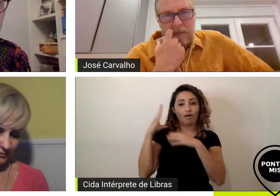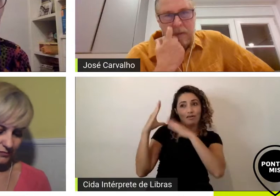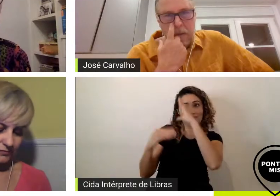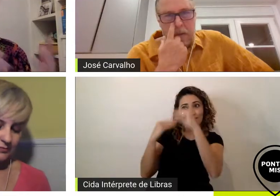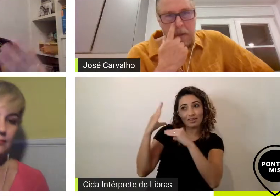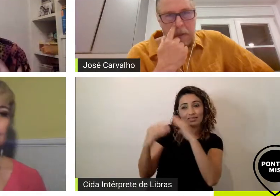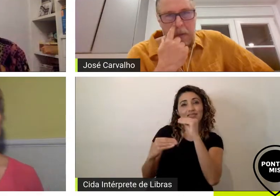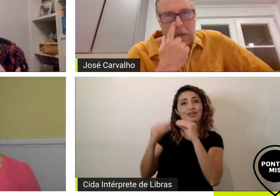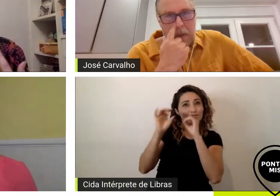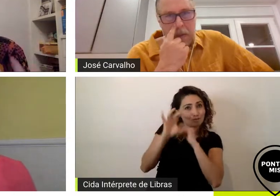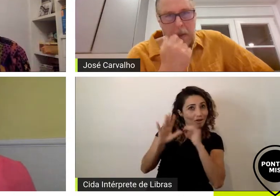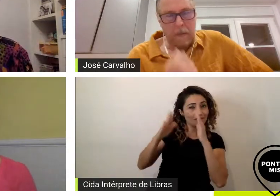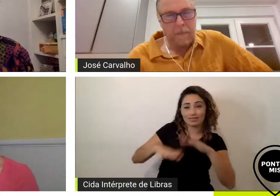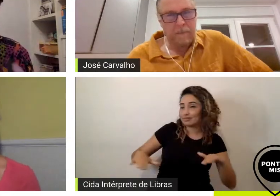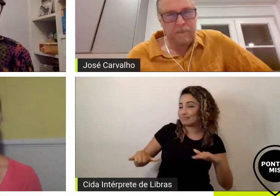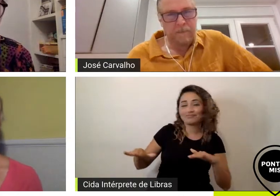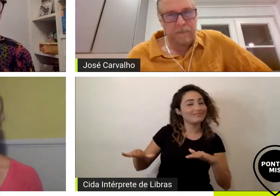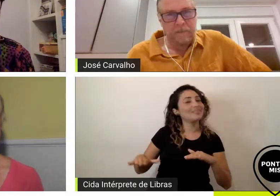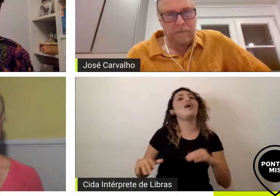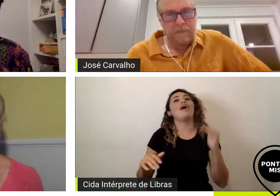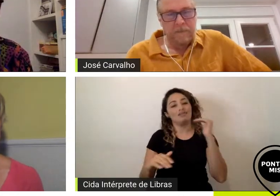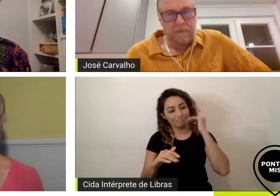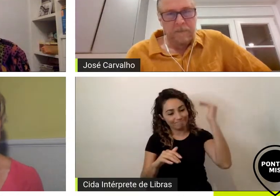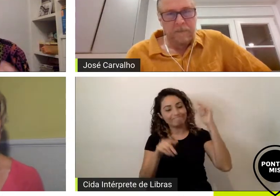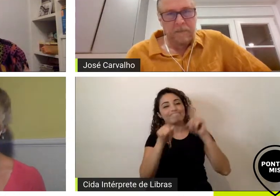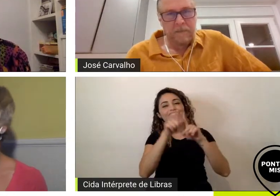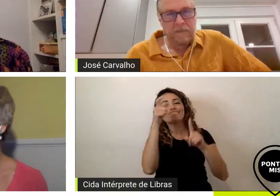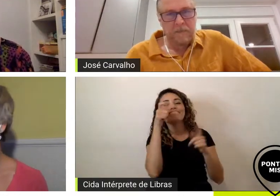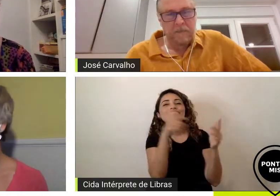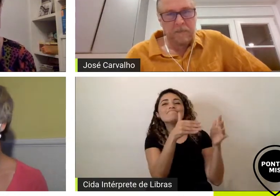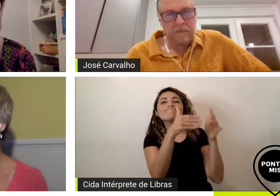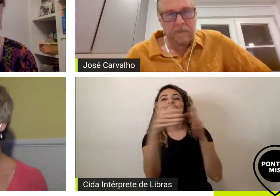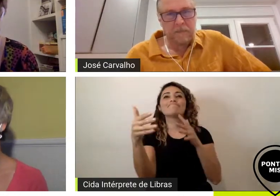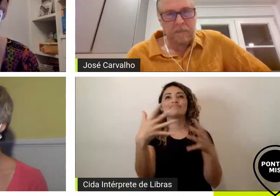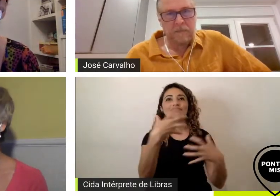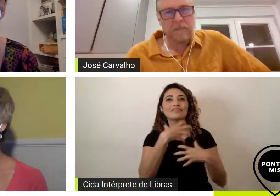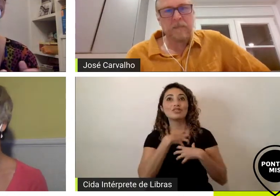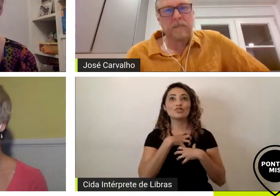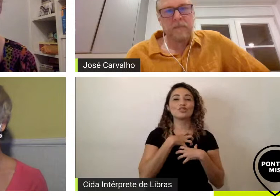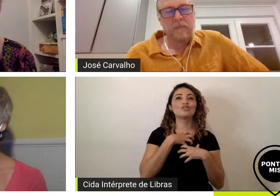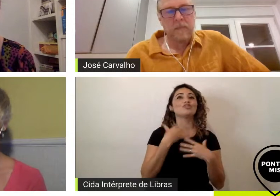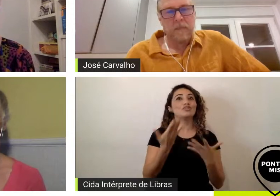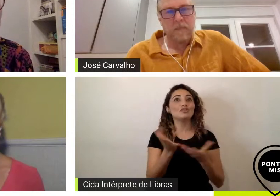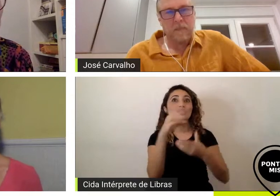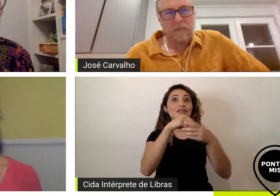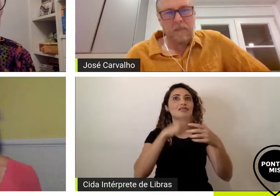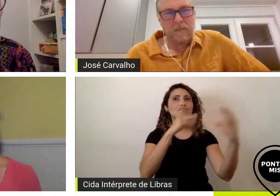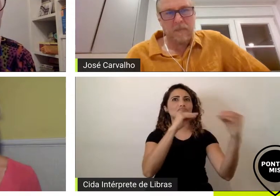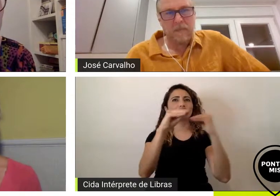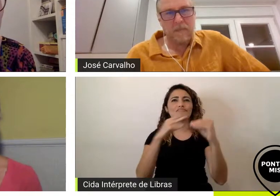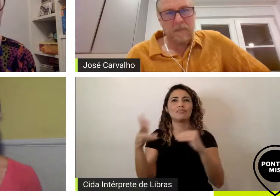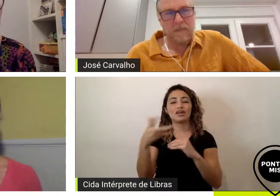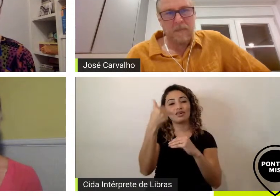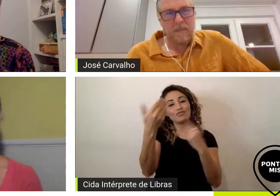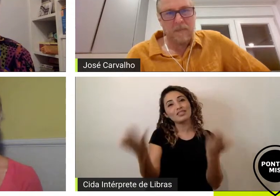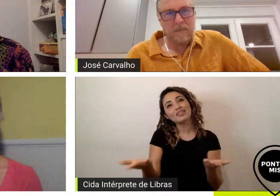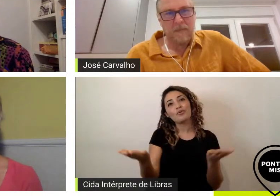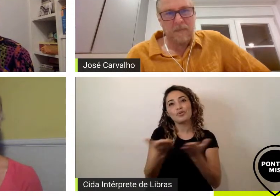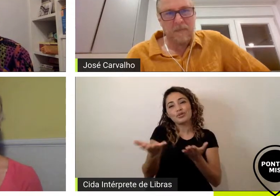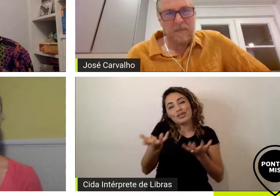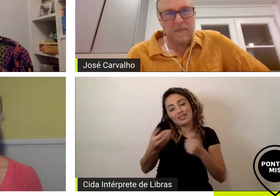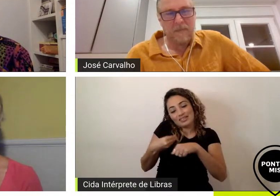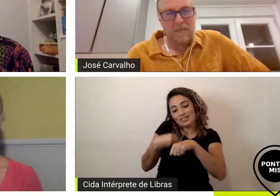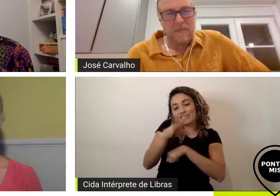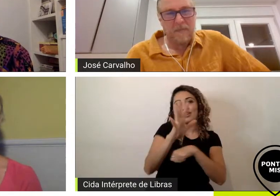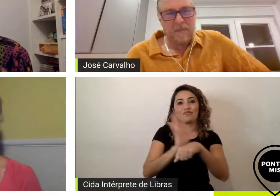criança e tal acho que os adultos também viveram isso com esses personagens maravilhosos então a minha indicação é o Menino e o Mundo para esse final de semana